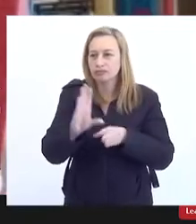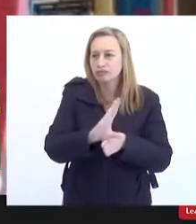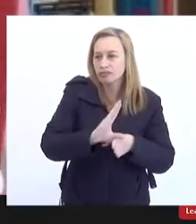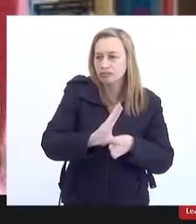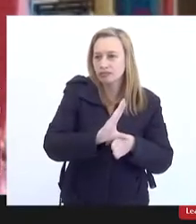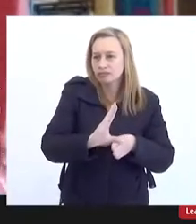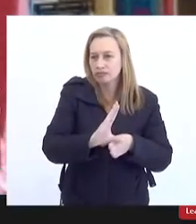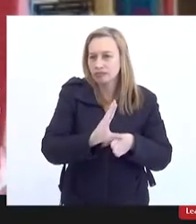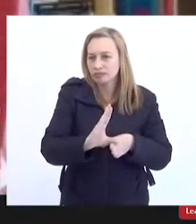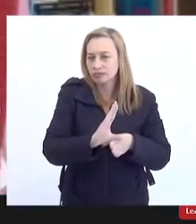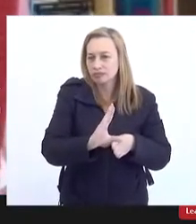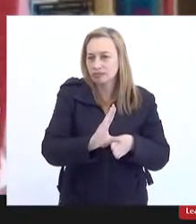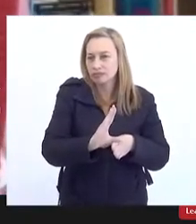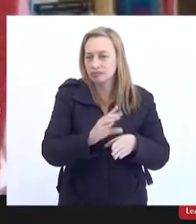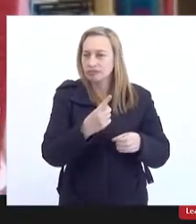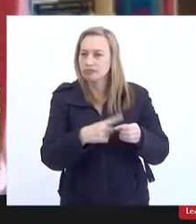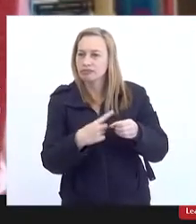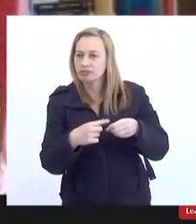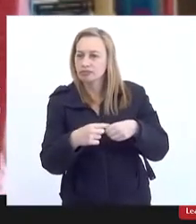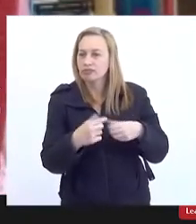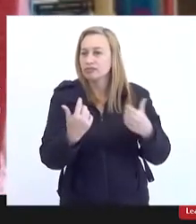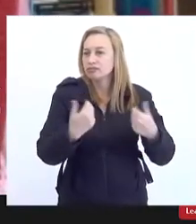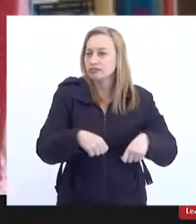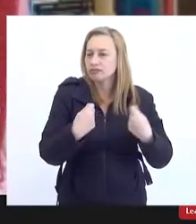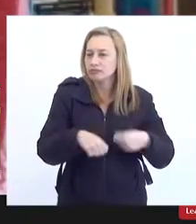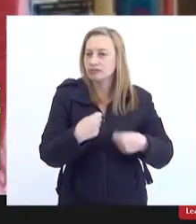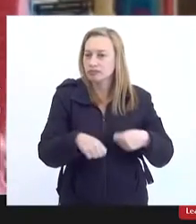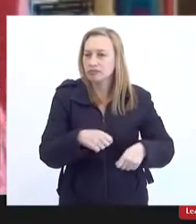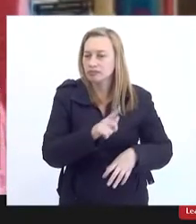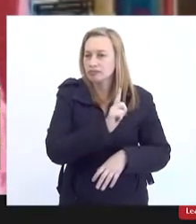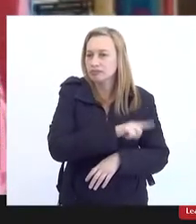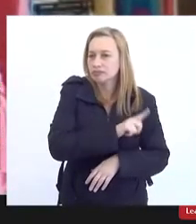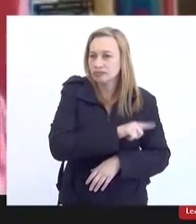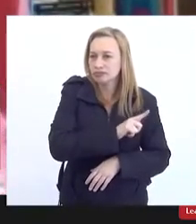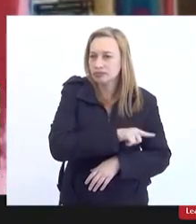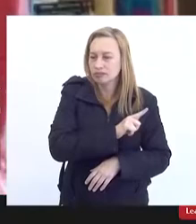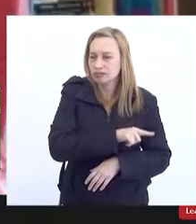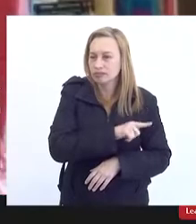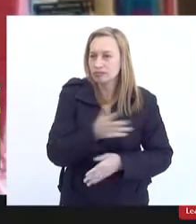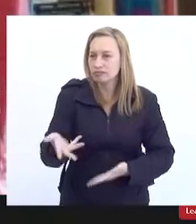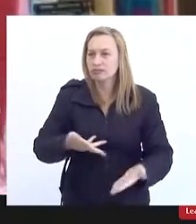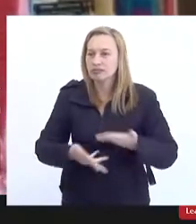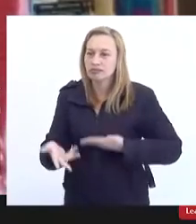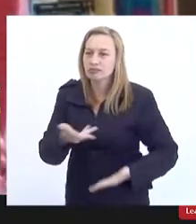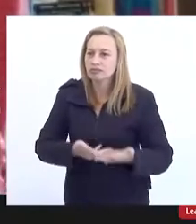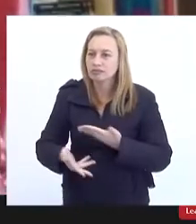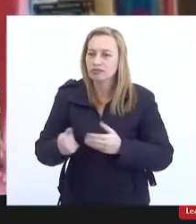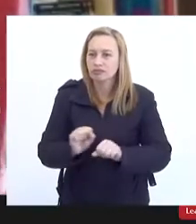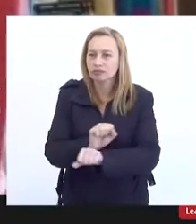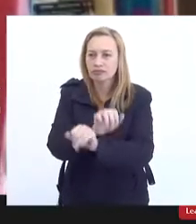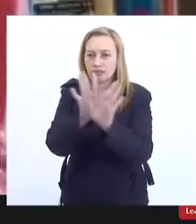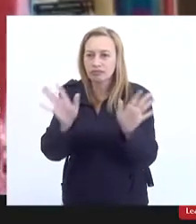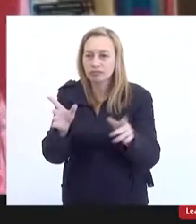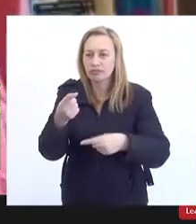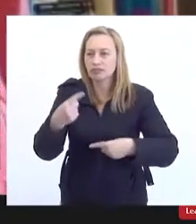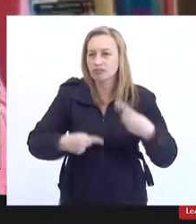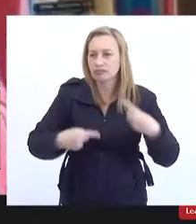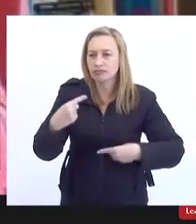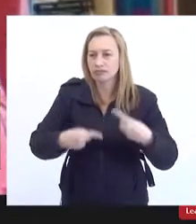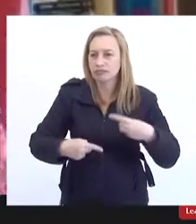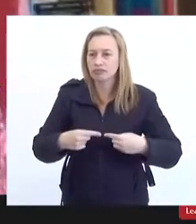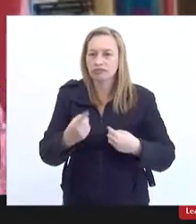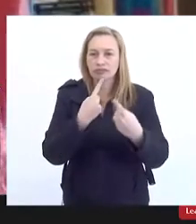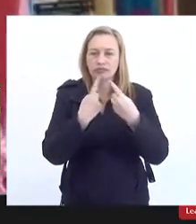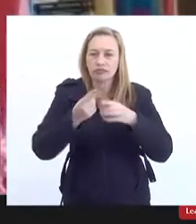de Saneamento Básico e a necessidade da gestão participativa com a transparência política e um